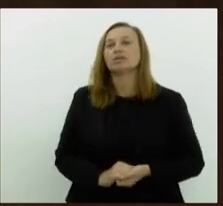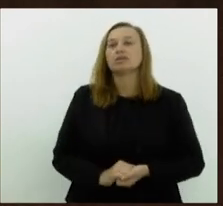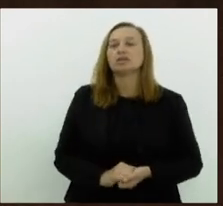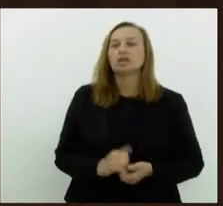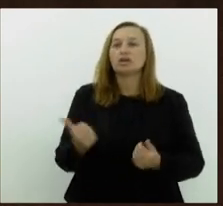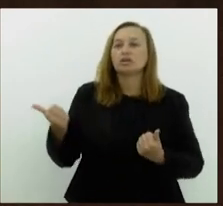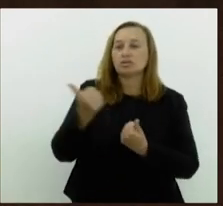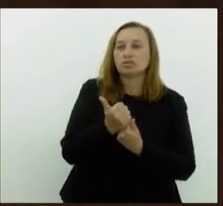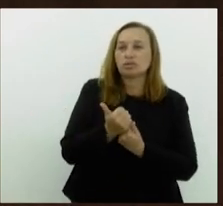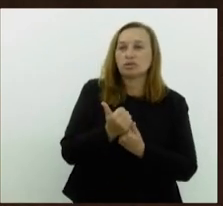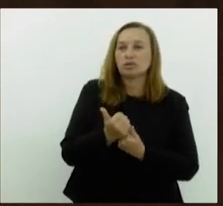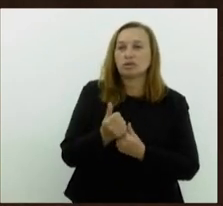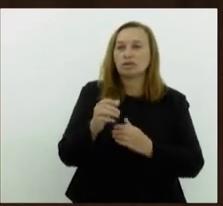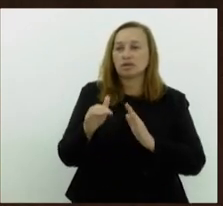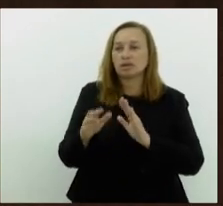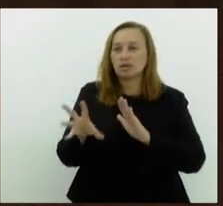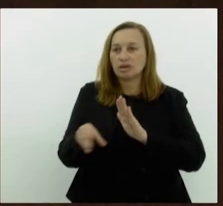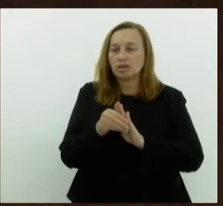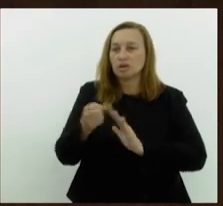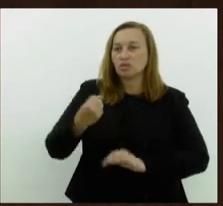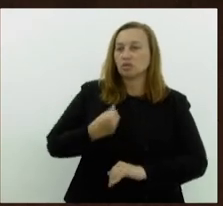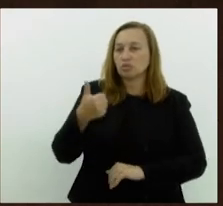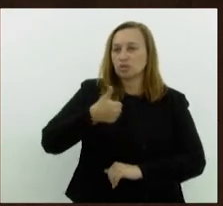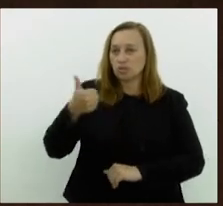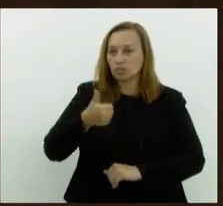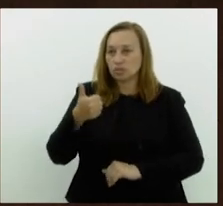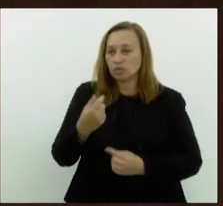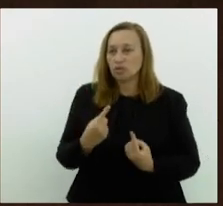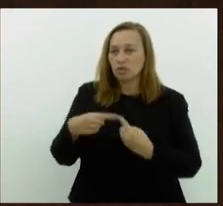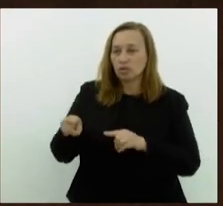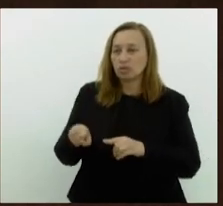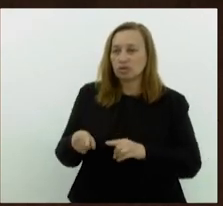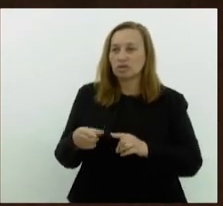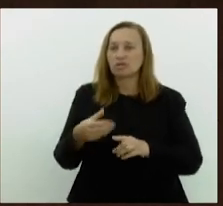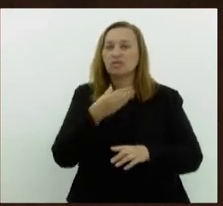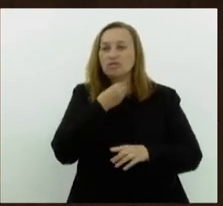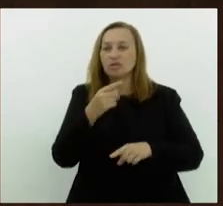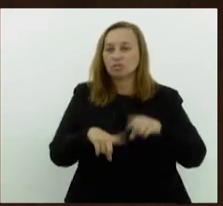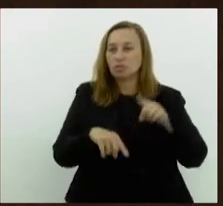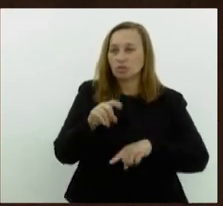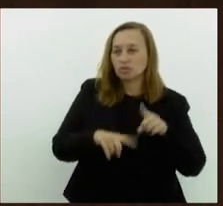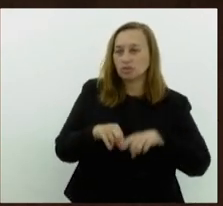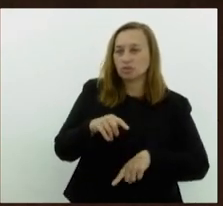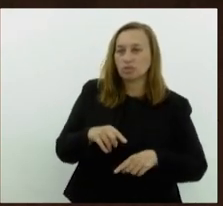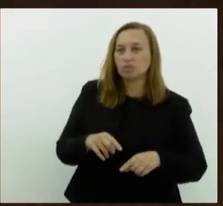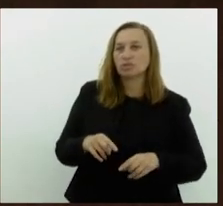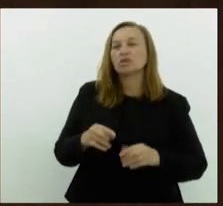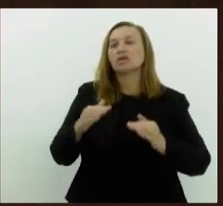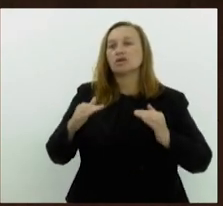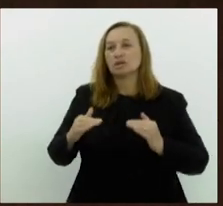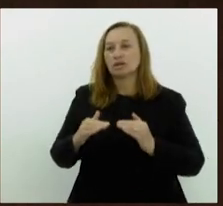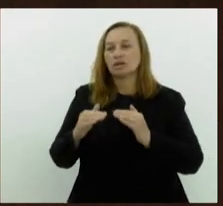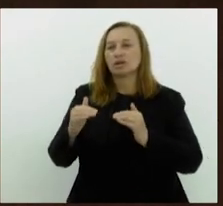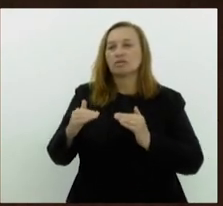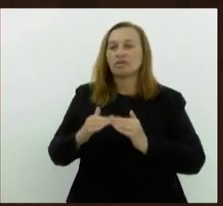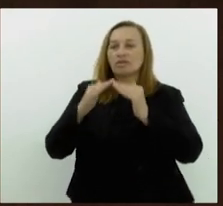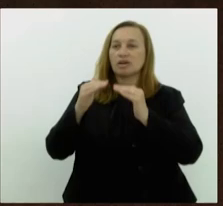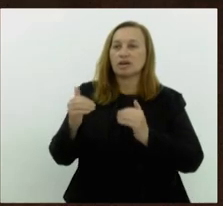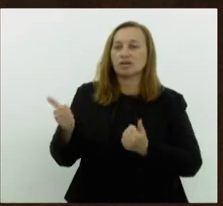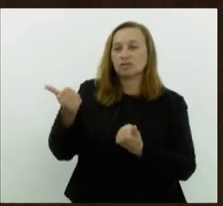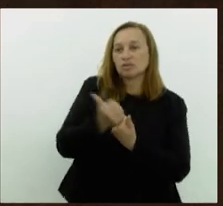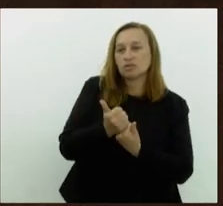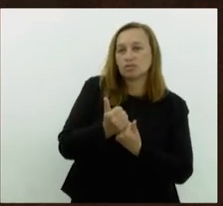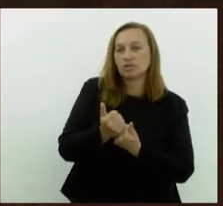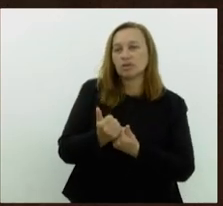com subemenda à emenda número 1 da comissão para prevenir e combater a pirataria, favorável com subemenda às emendas número